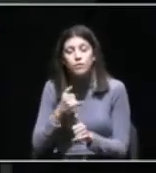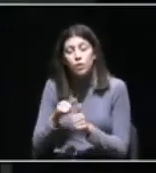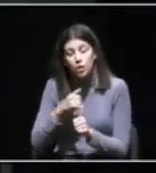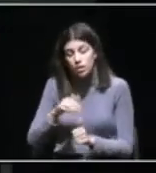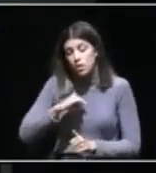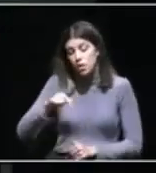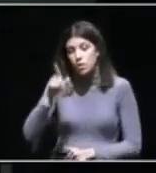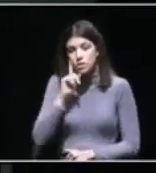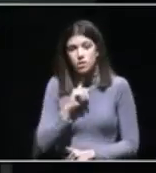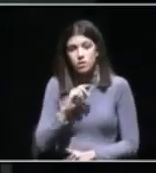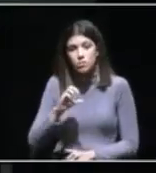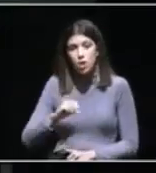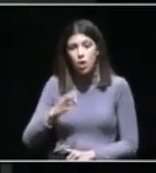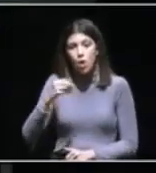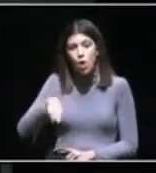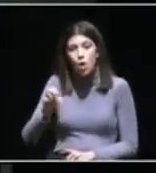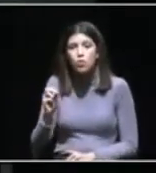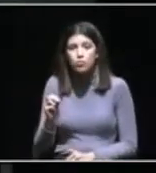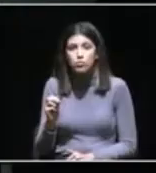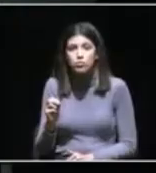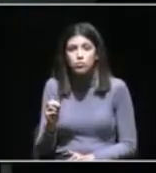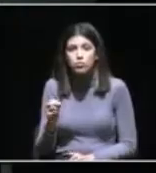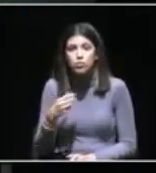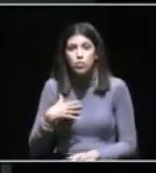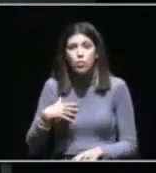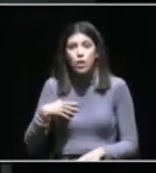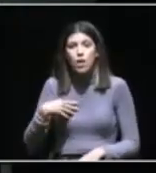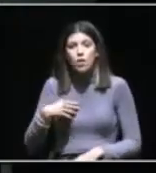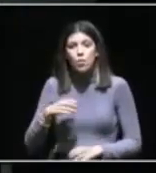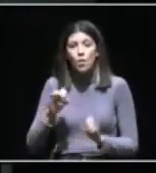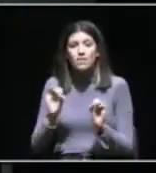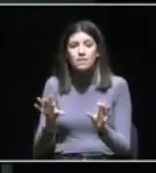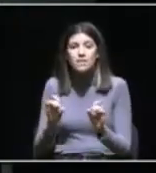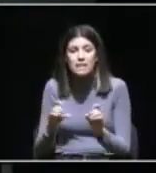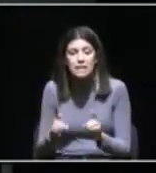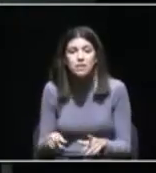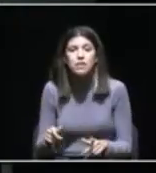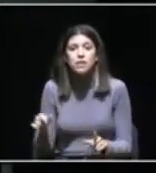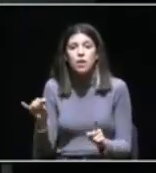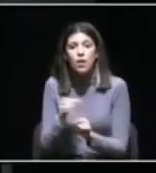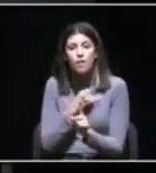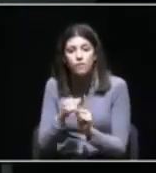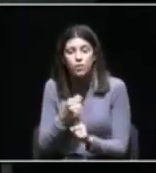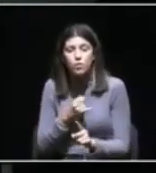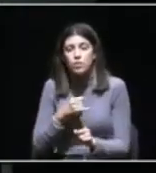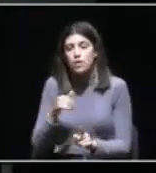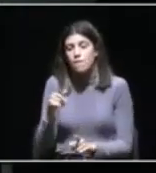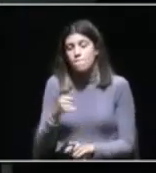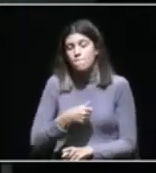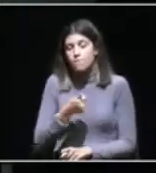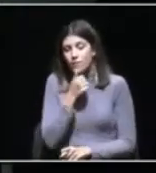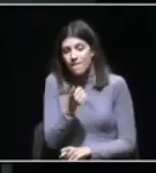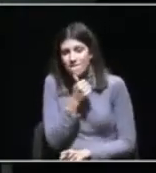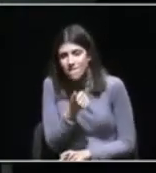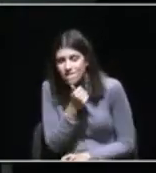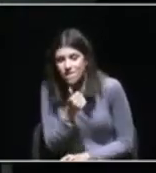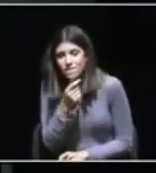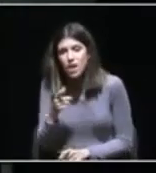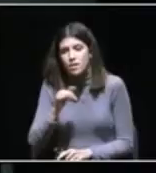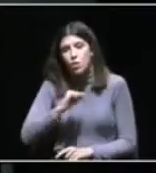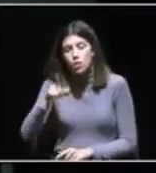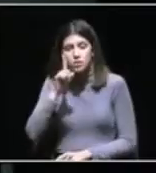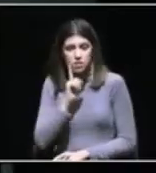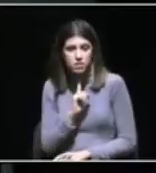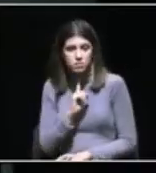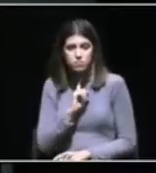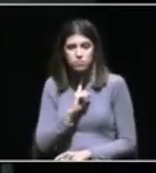ONU e que tem como objetivo alertar para a grave violação dos direitos humanos que representa a violência sobre as mulheres, nas suas várias vertentes,